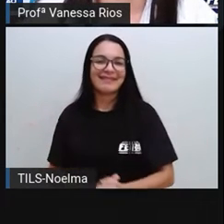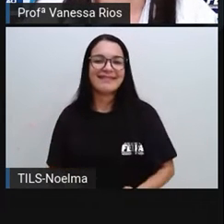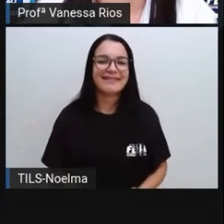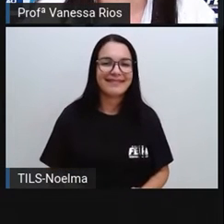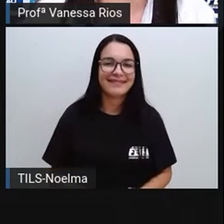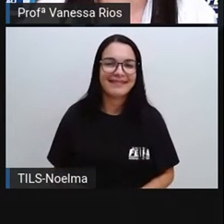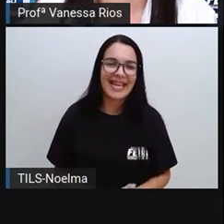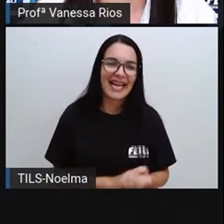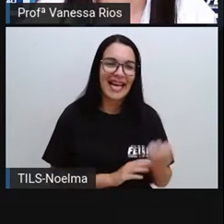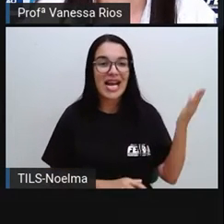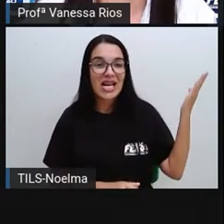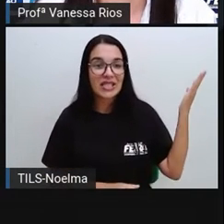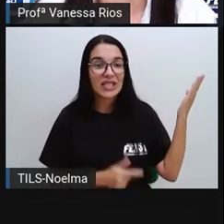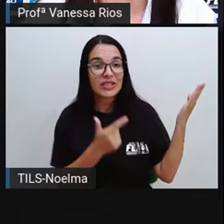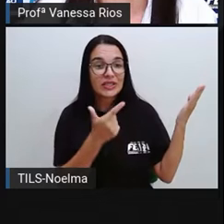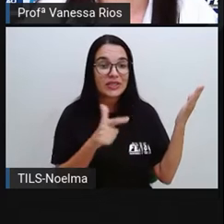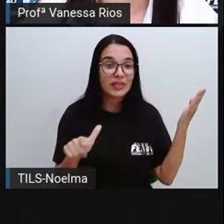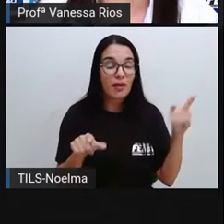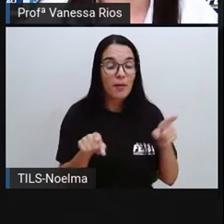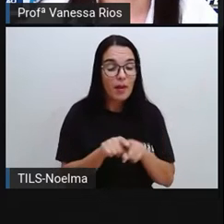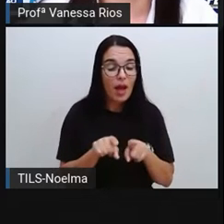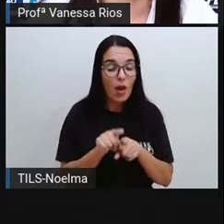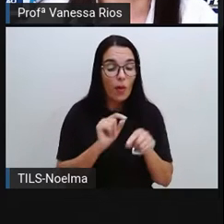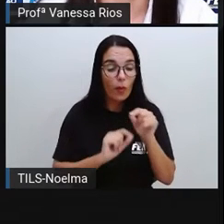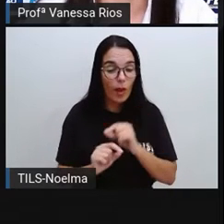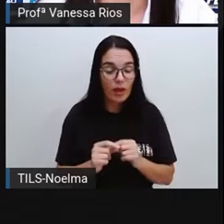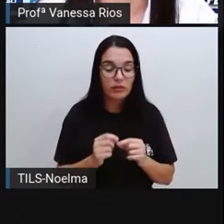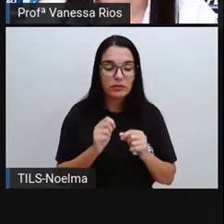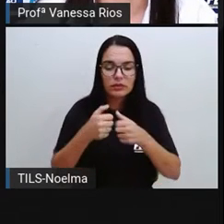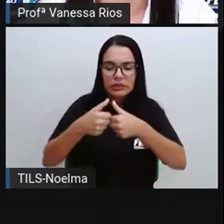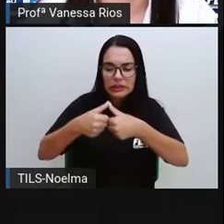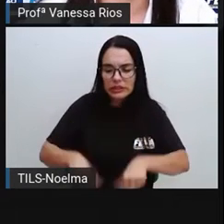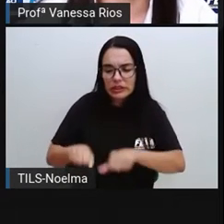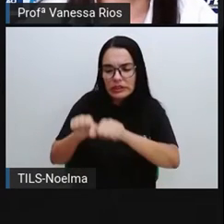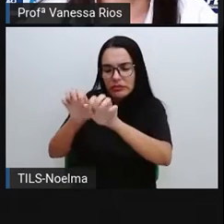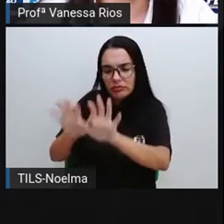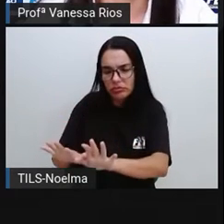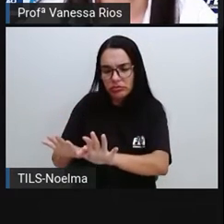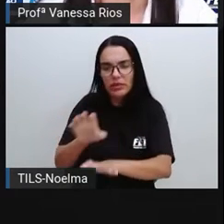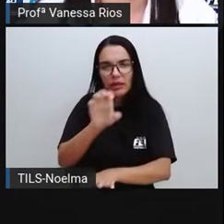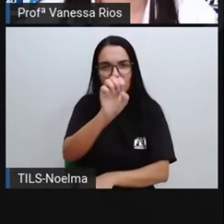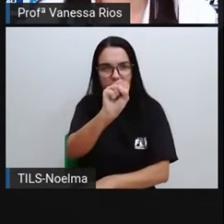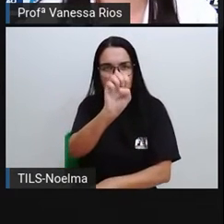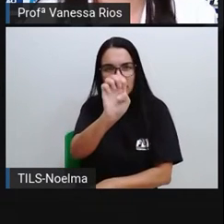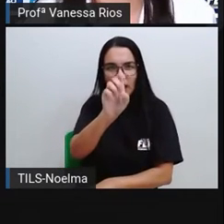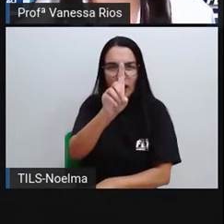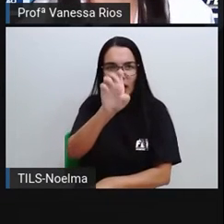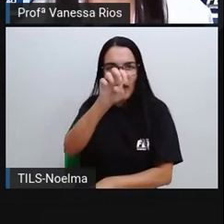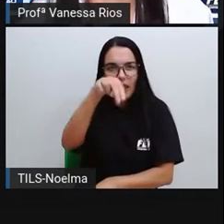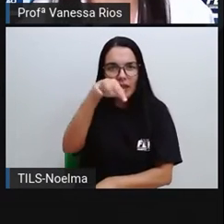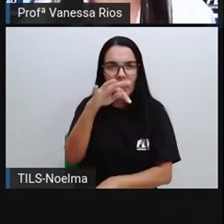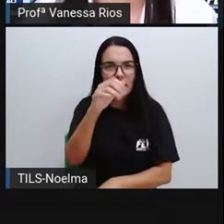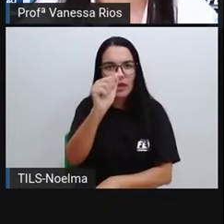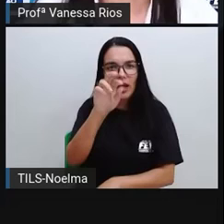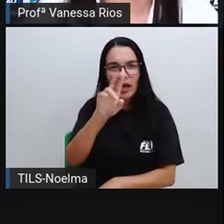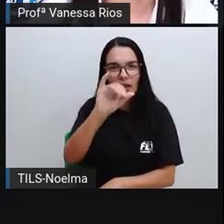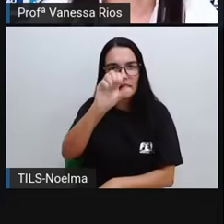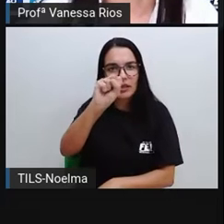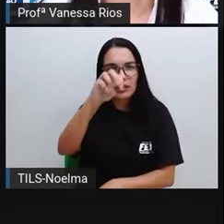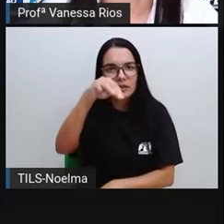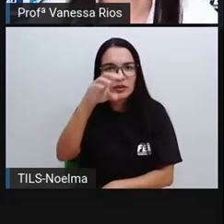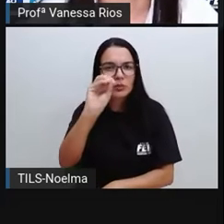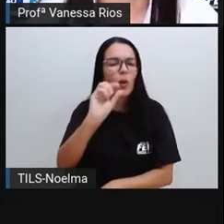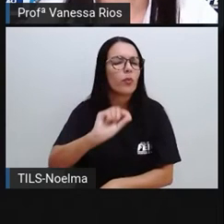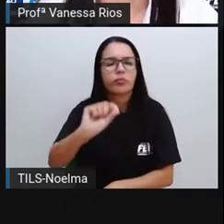E aí vem agora o conceito de sedentarismo. O que é sedentarismo? O sedentarismo é o estilo de